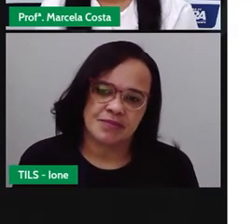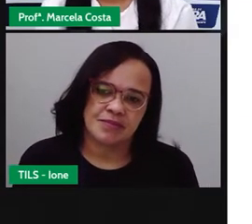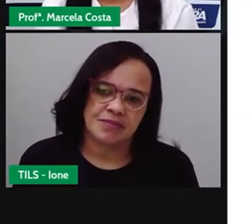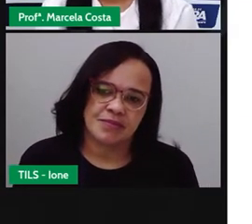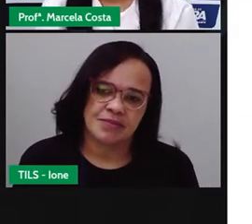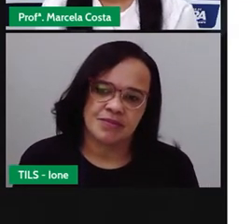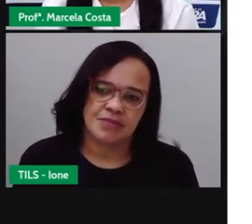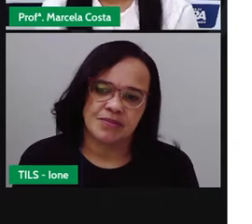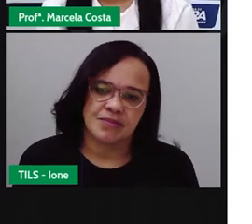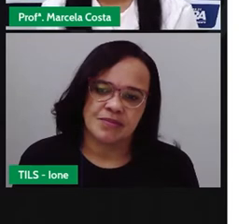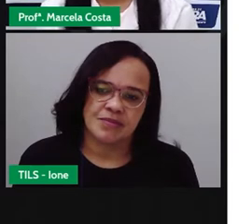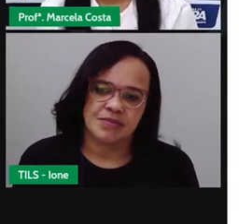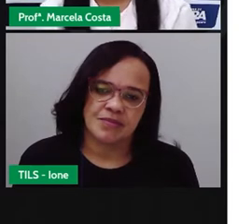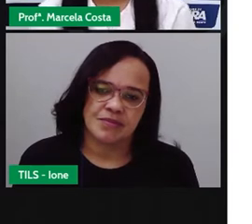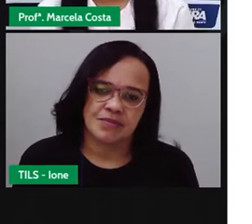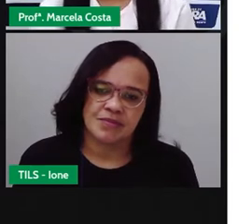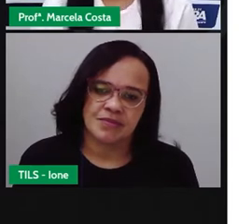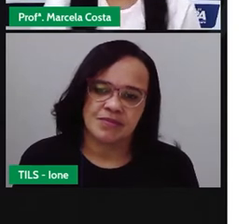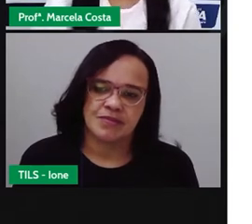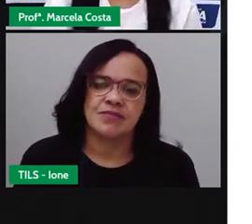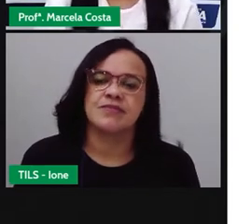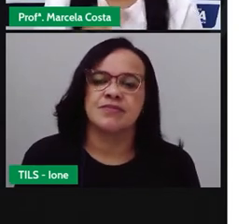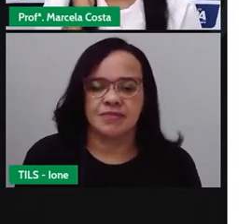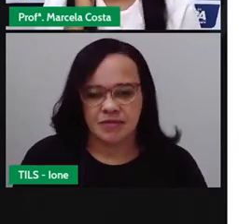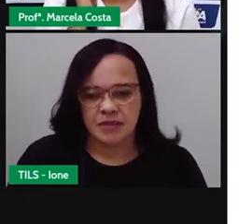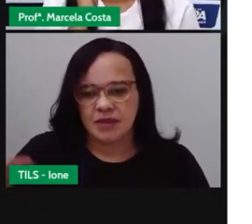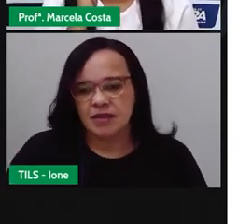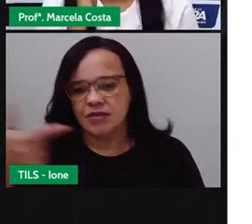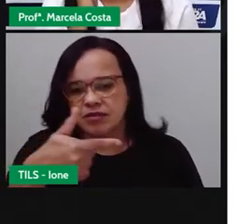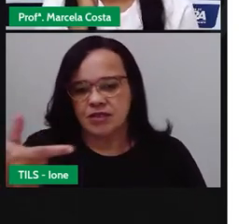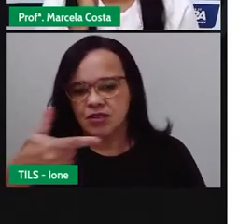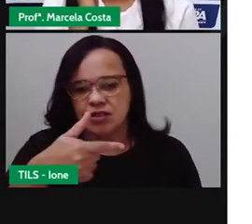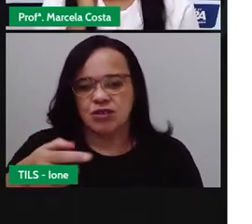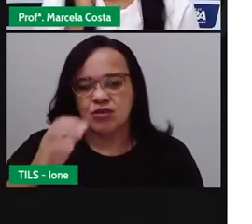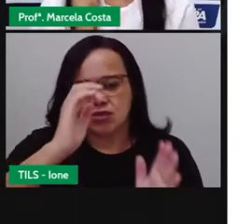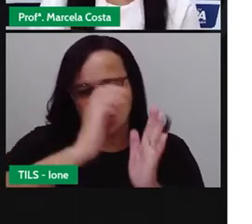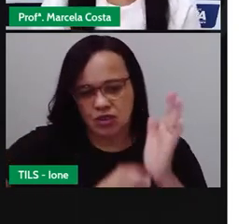Ó, vinte e dois menos doze é igual a dez.